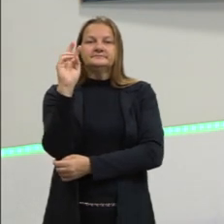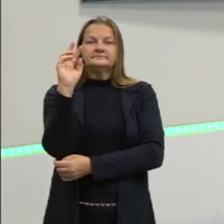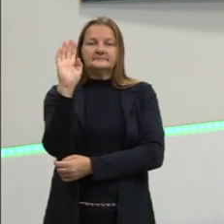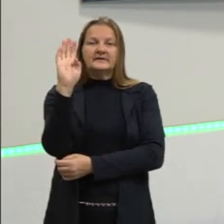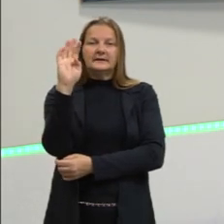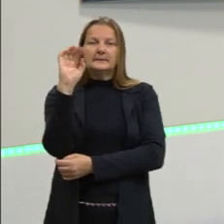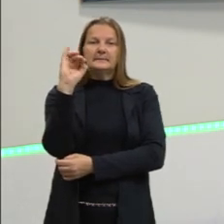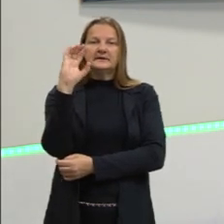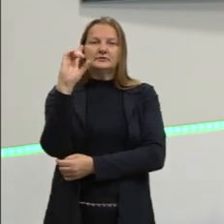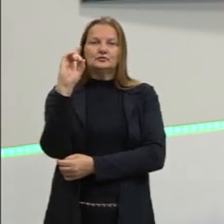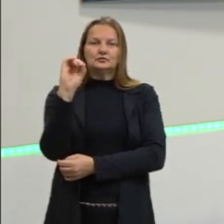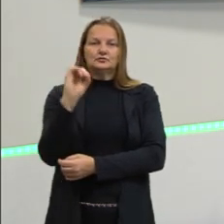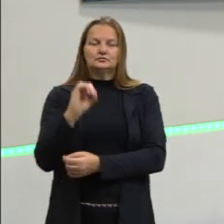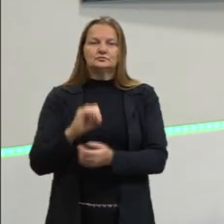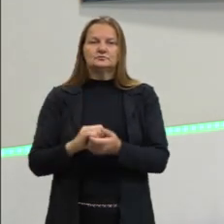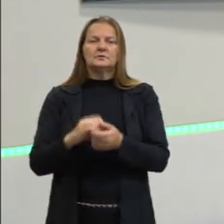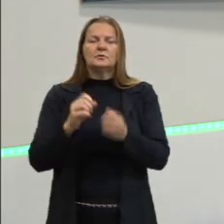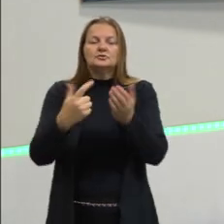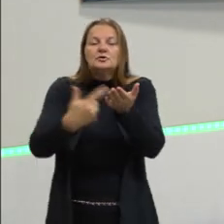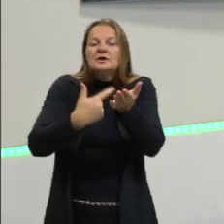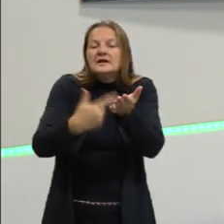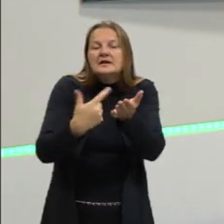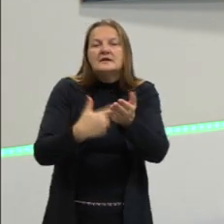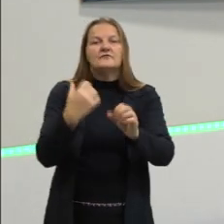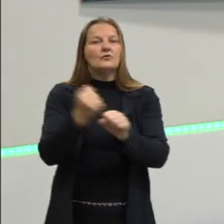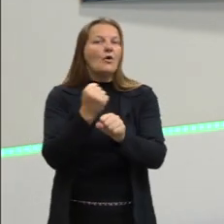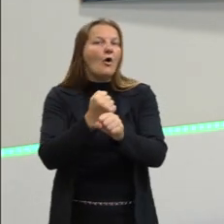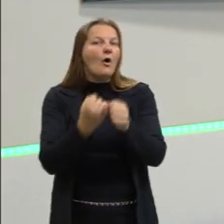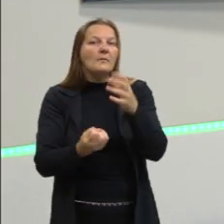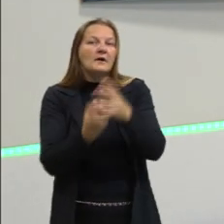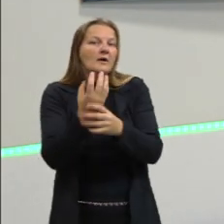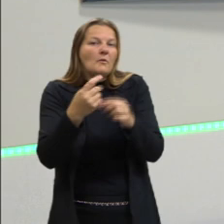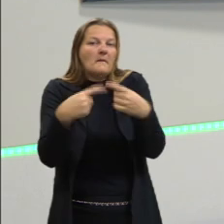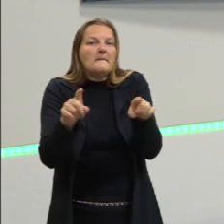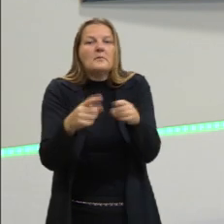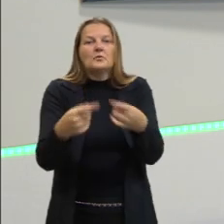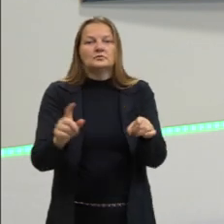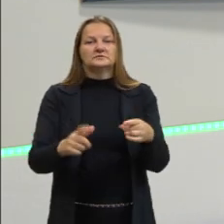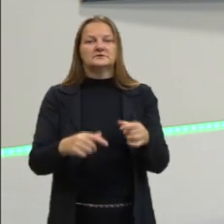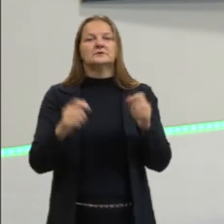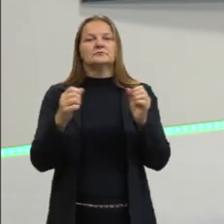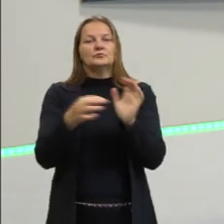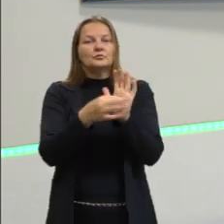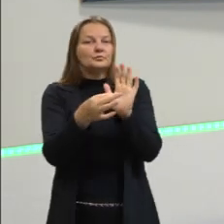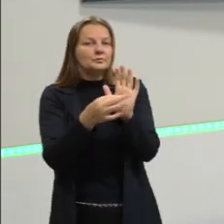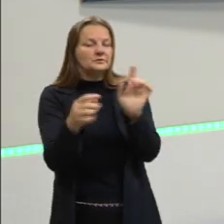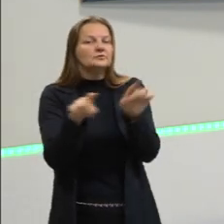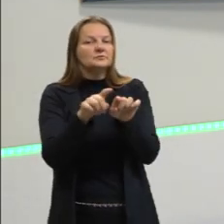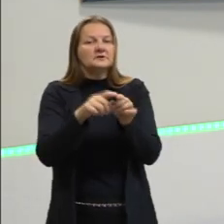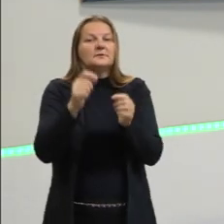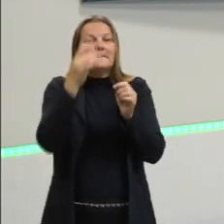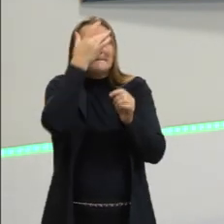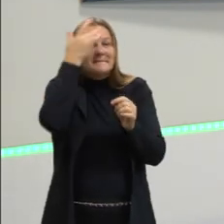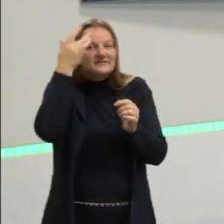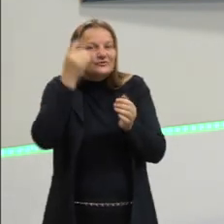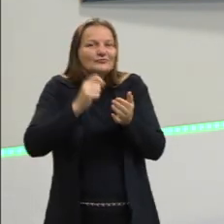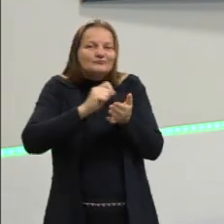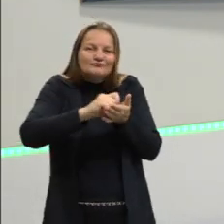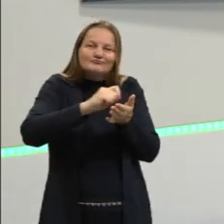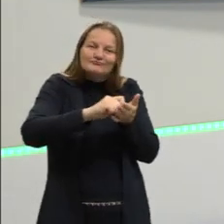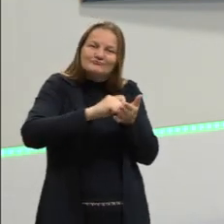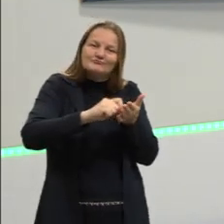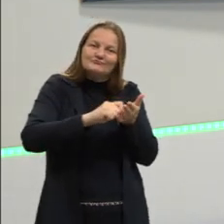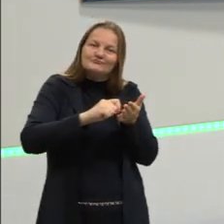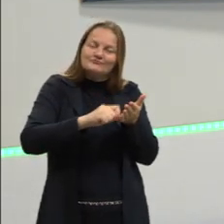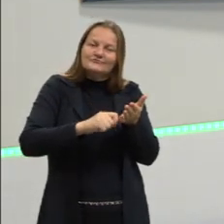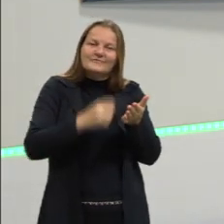sobre o livro, sobre a obra, sobre a música e também a opinião de quem está escrevendo. Então, a